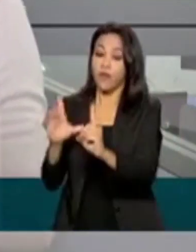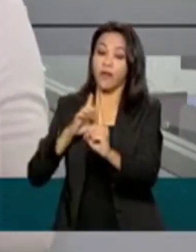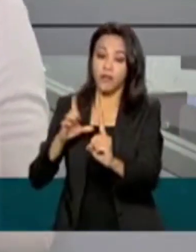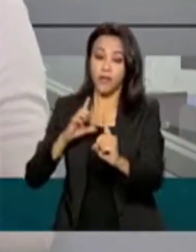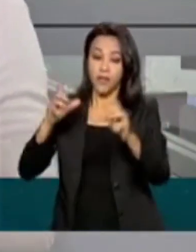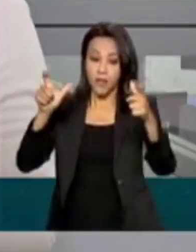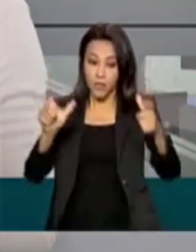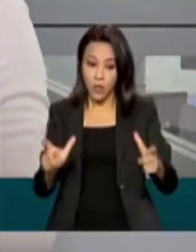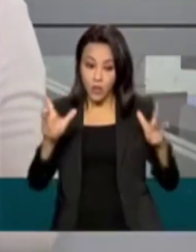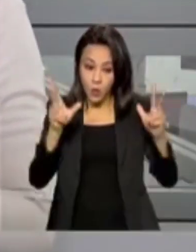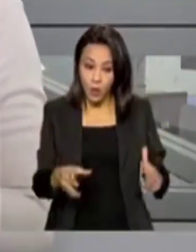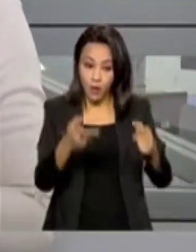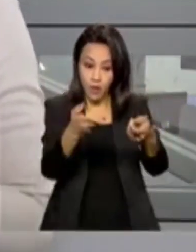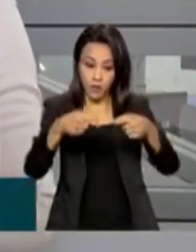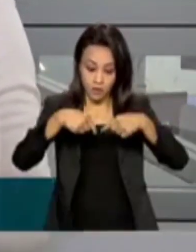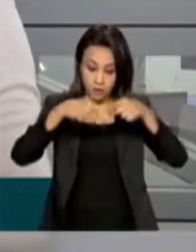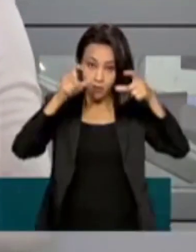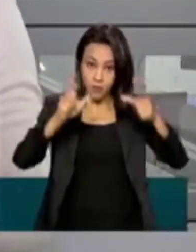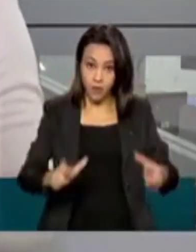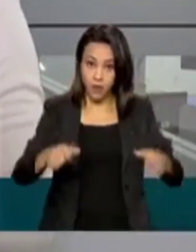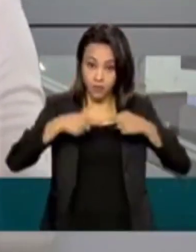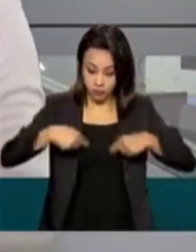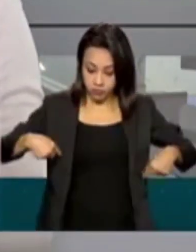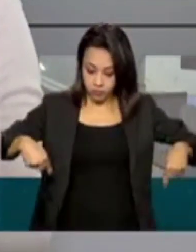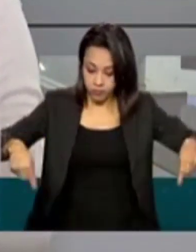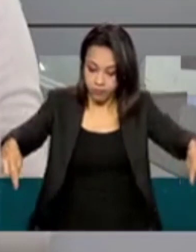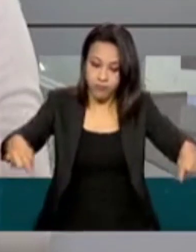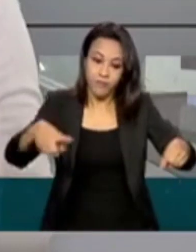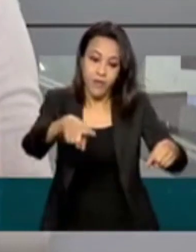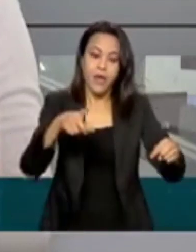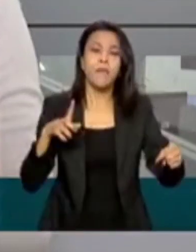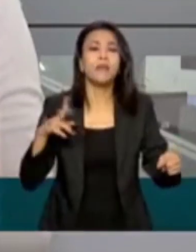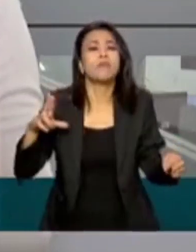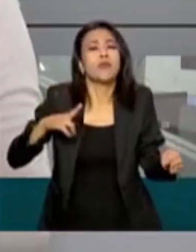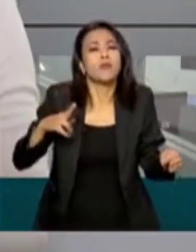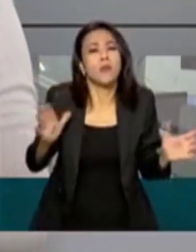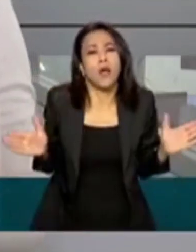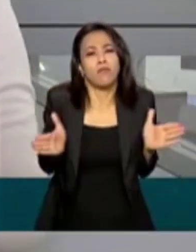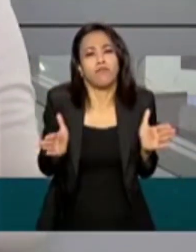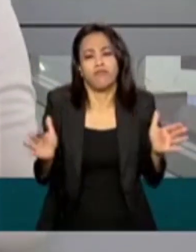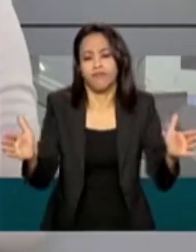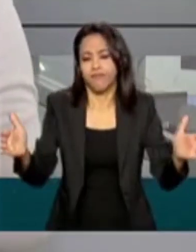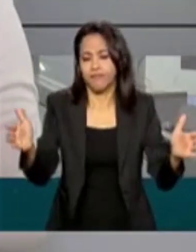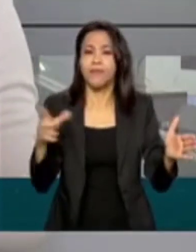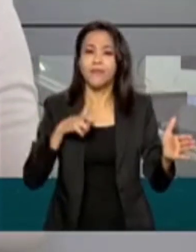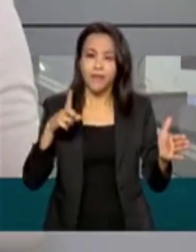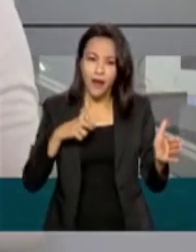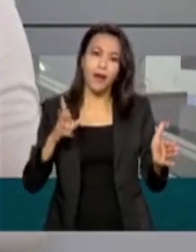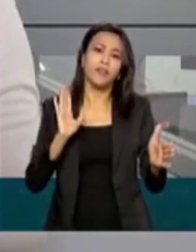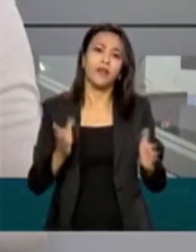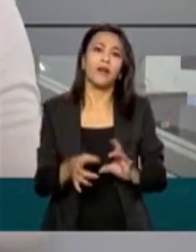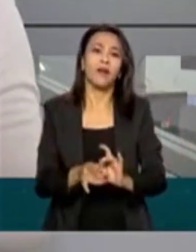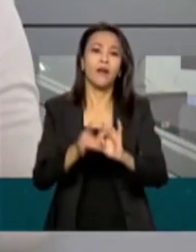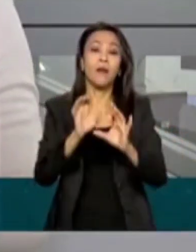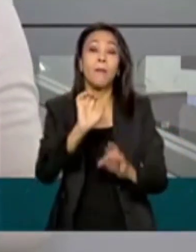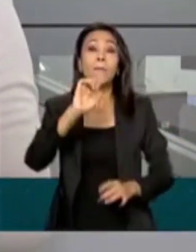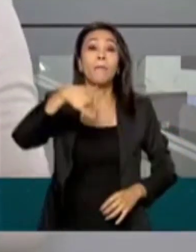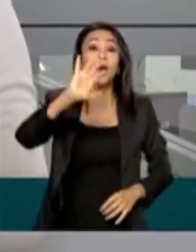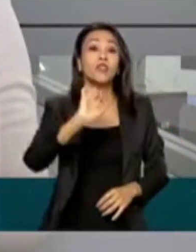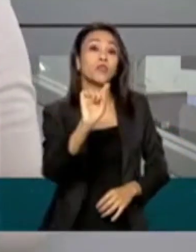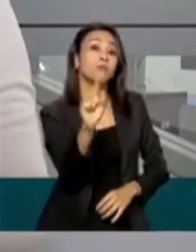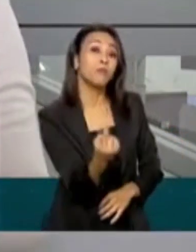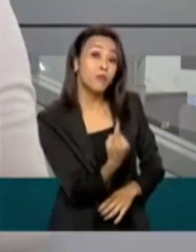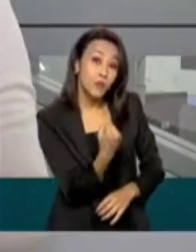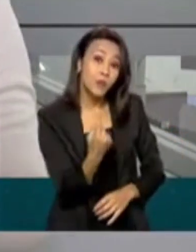como esse aqui, o Caixa para Elas. É um ambiente mais reservado, que já está disponível em mais de mil unidades do